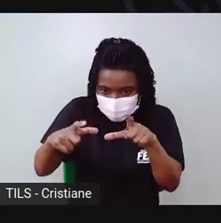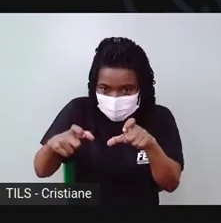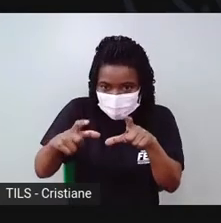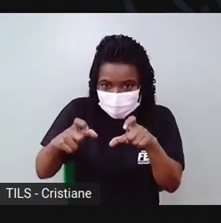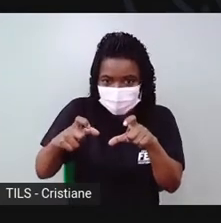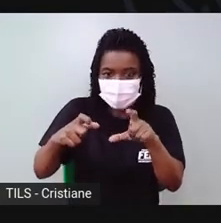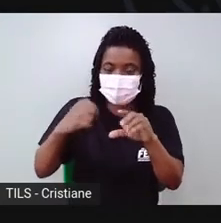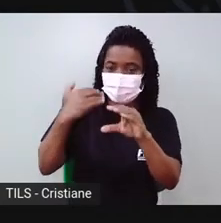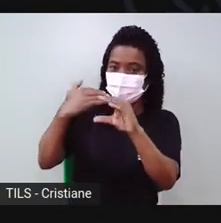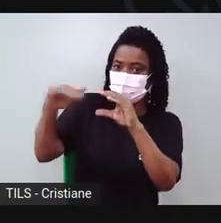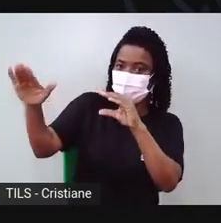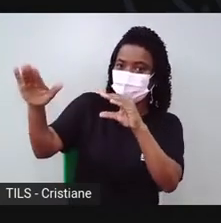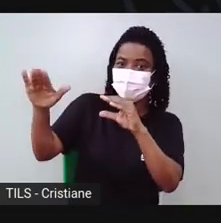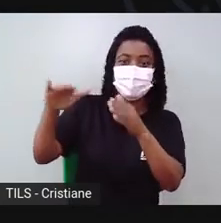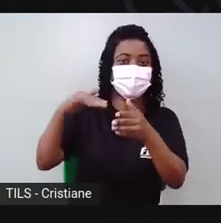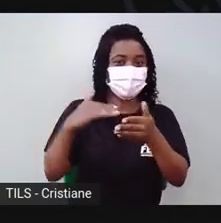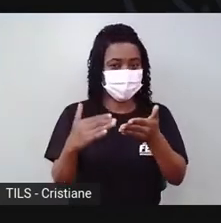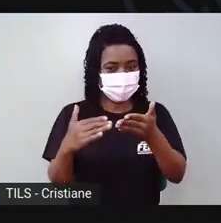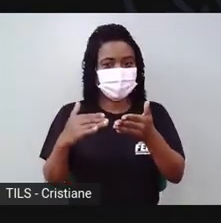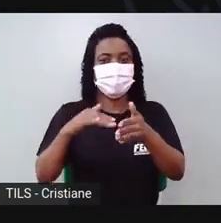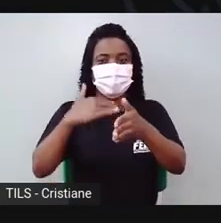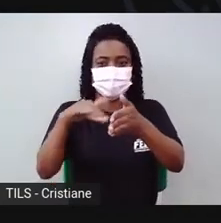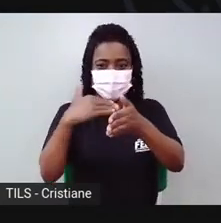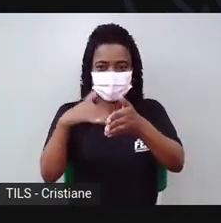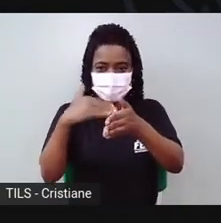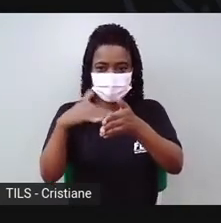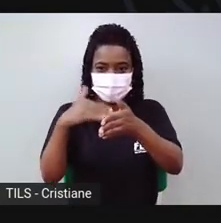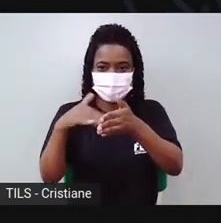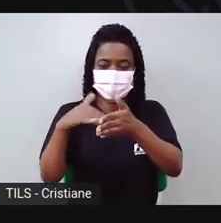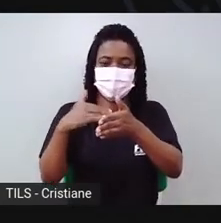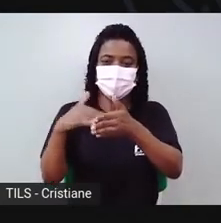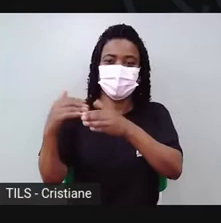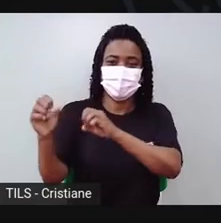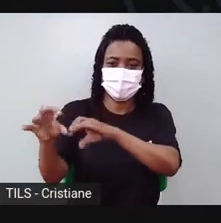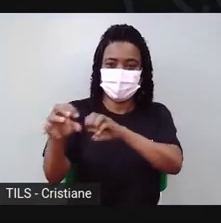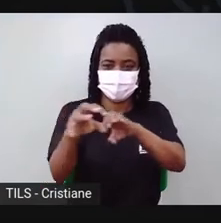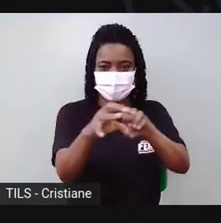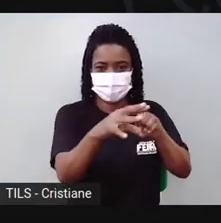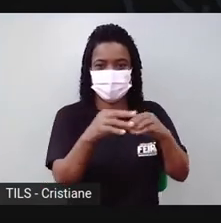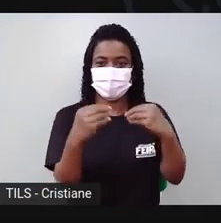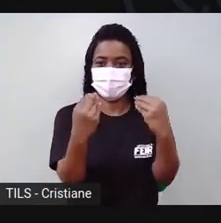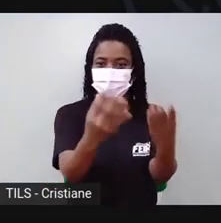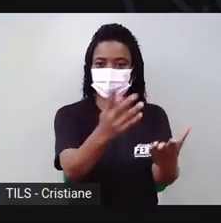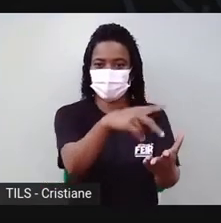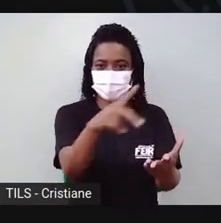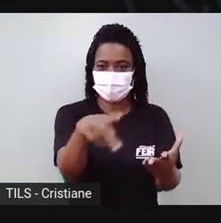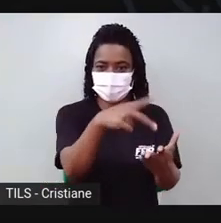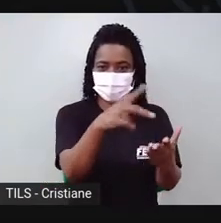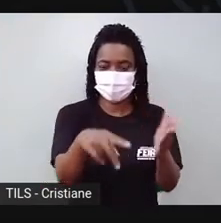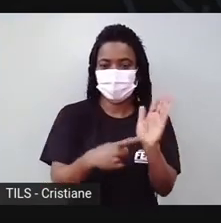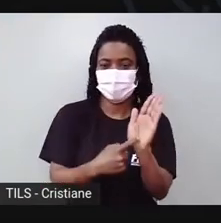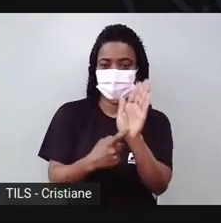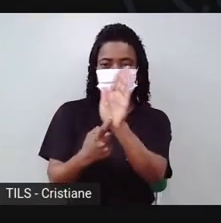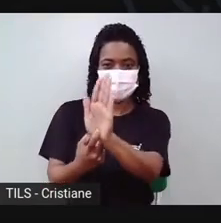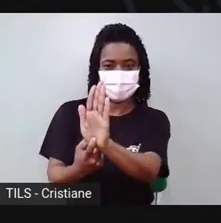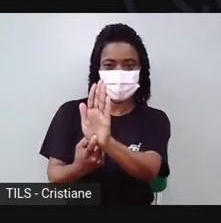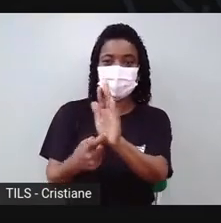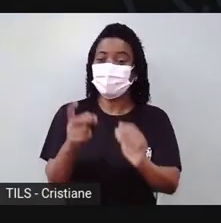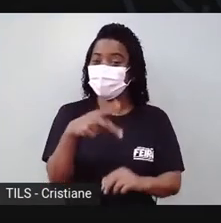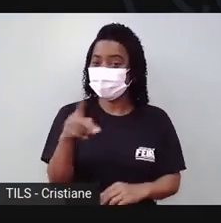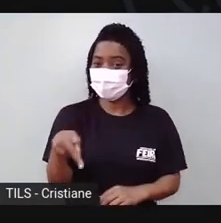Seduc, manda pra Pro, dá pra Pro Pro Pro, leva lá pra mostrar no Seduc, pra Pro Veroca ver